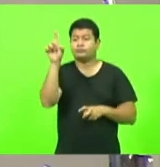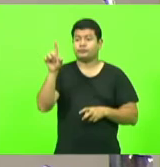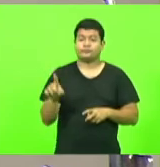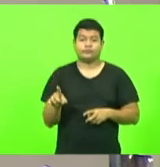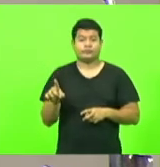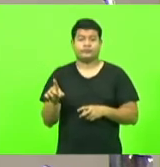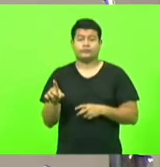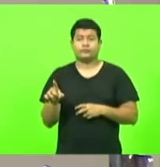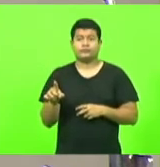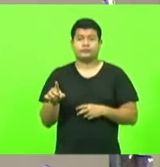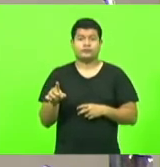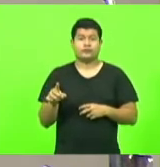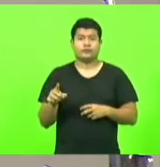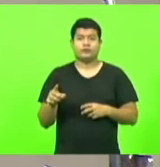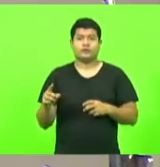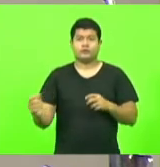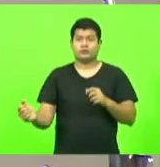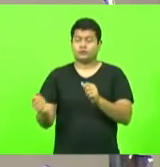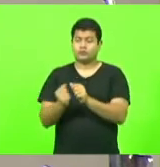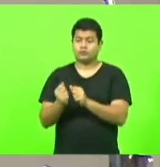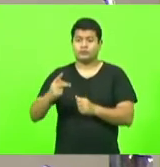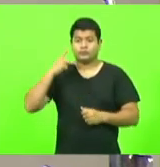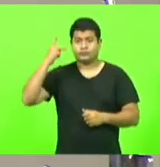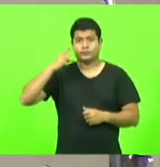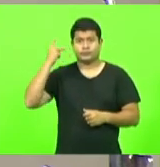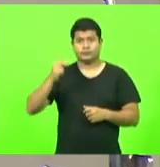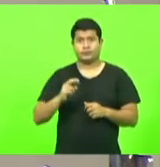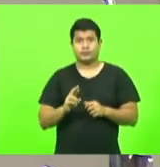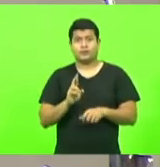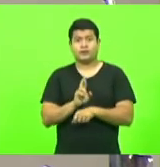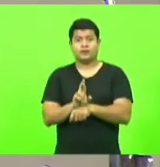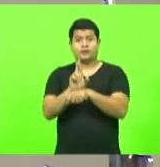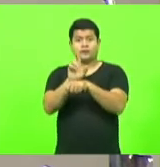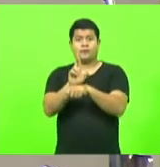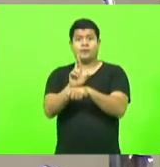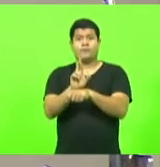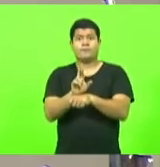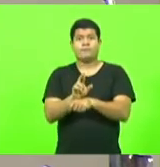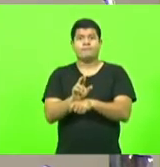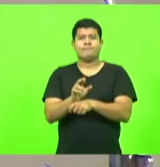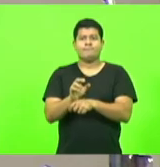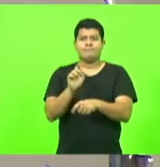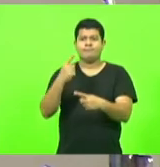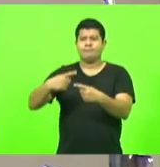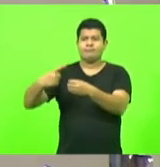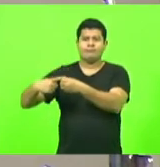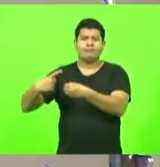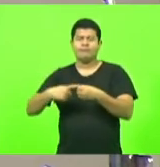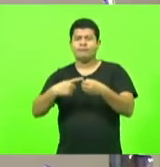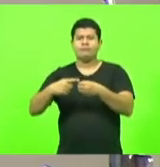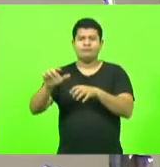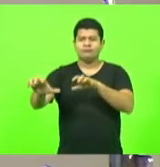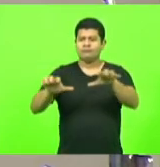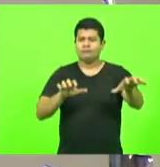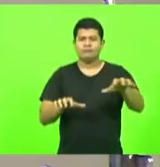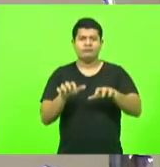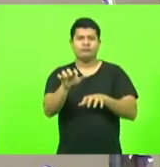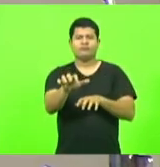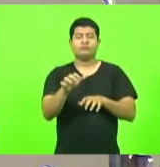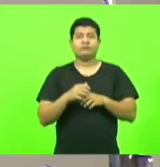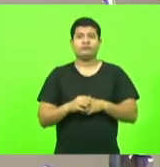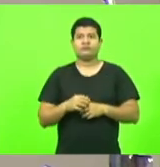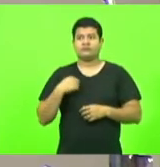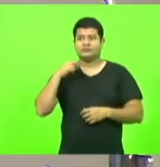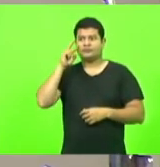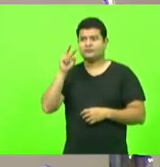o parlamento jovem que representa em diversas cidades de Santa Catarina e eu vi o brilho